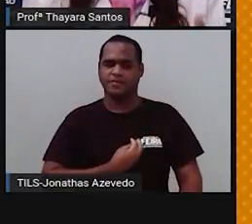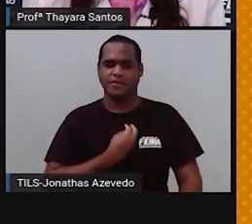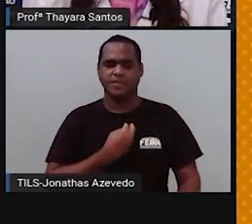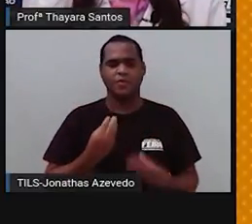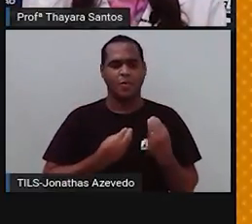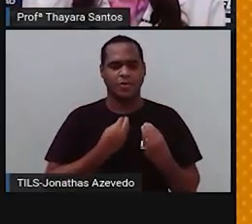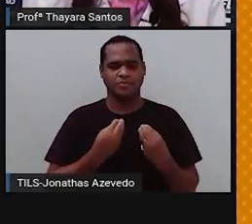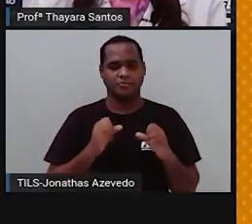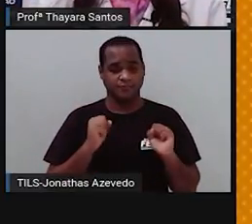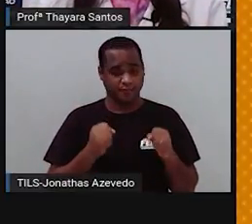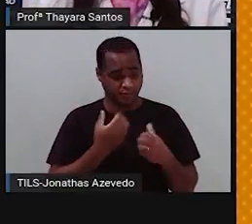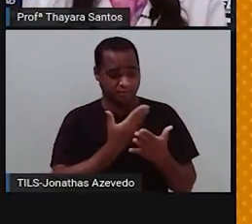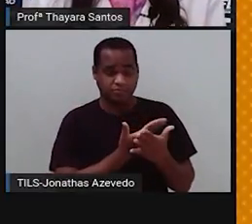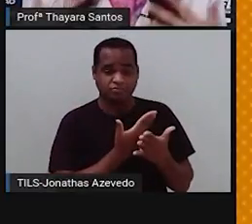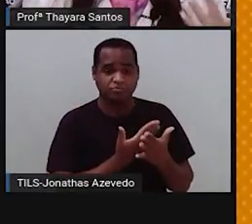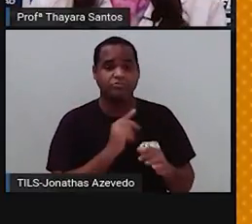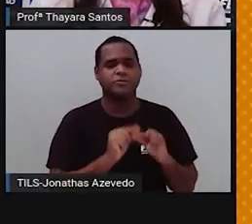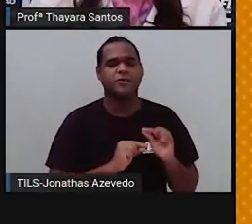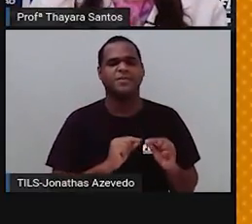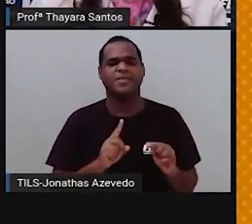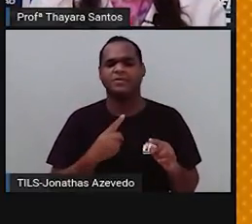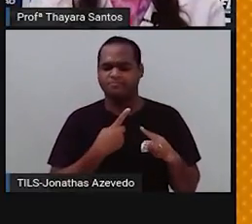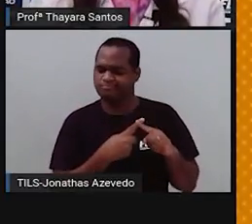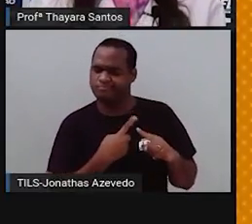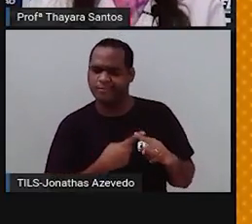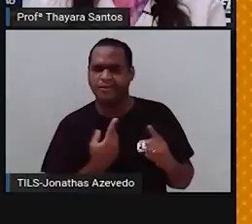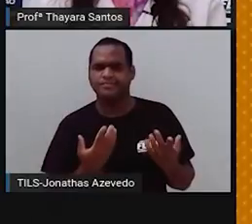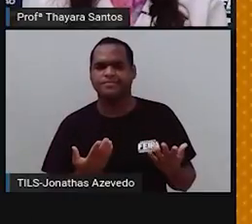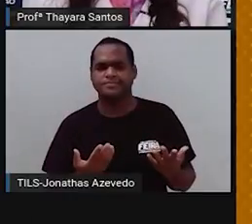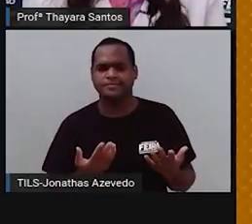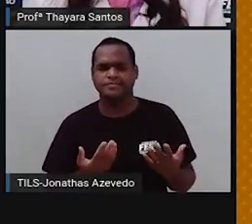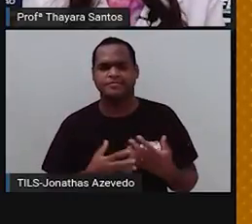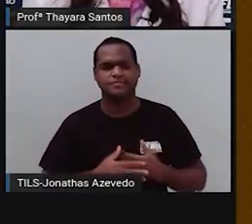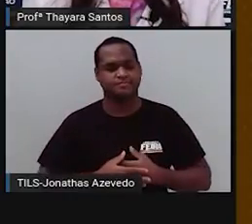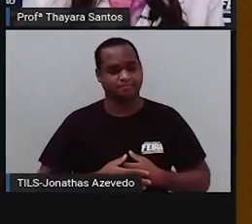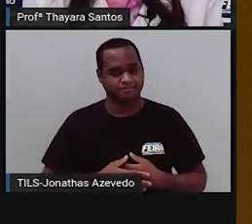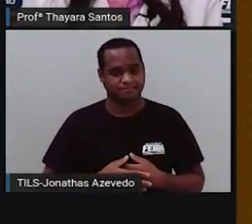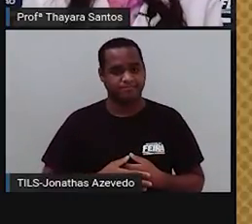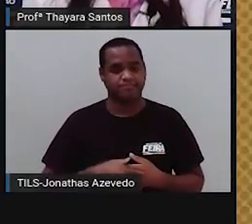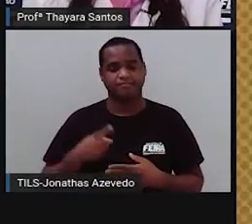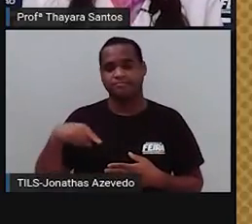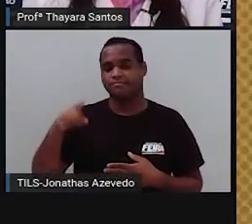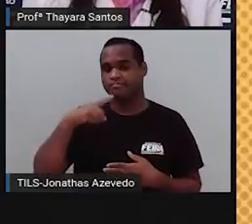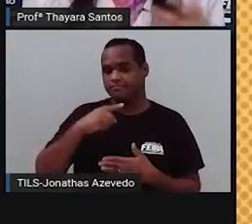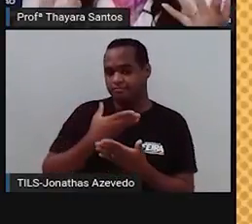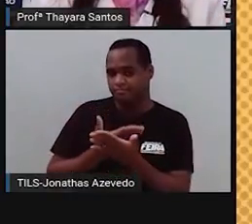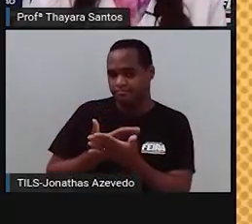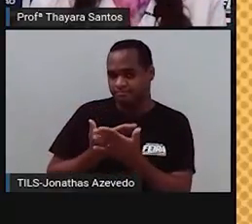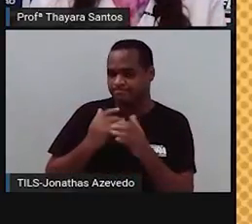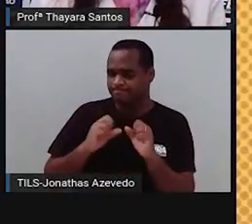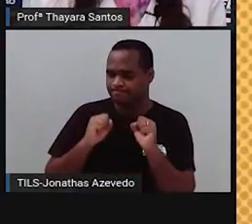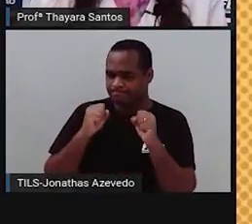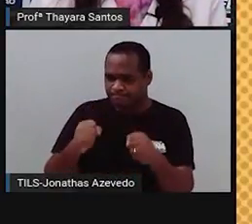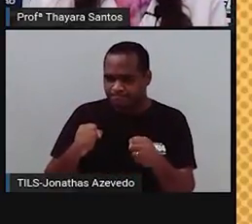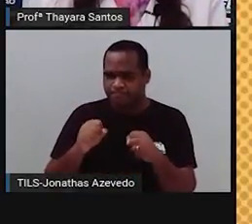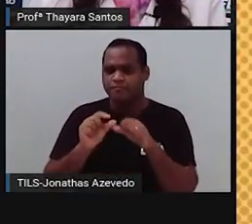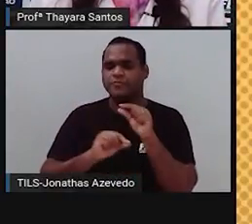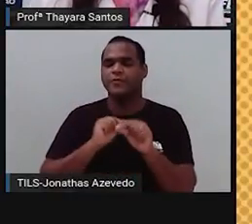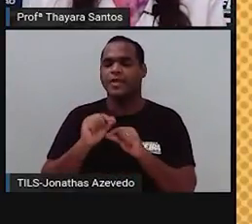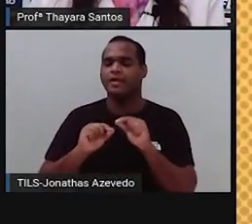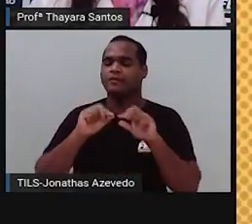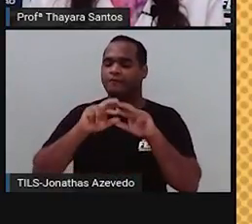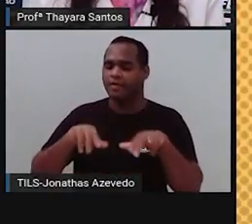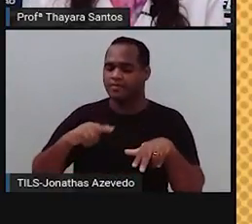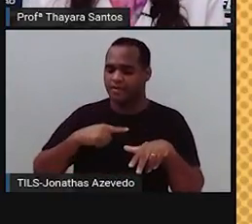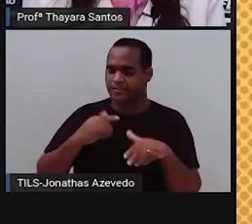está aqui estudando os experimentos de Mendel, mas por que isso? A gente está estudando isso porque, através desses